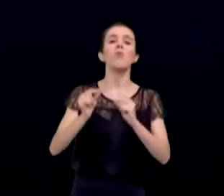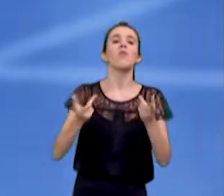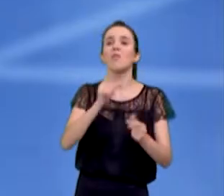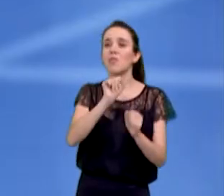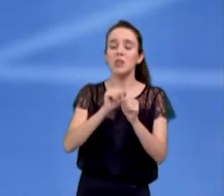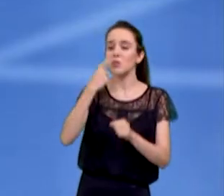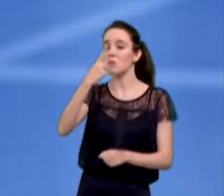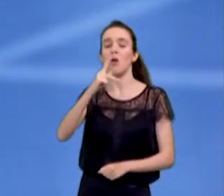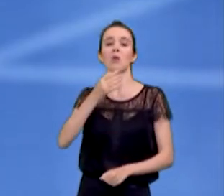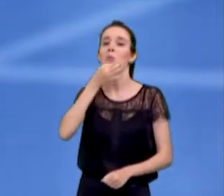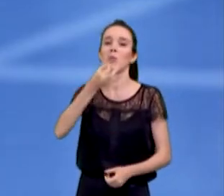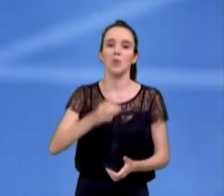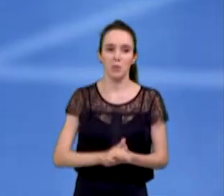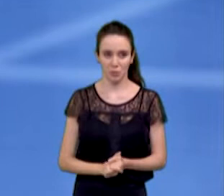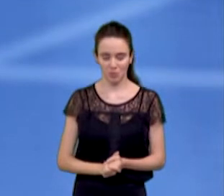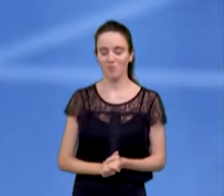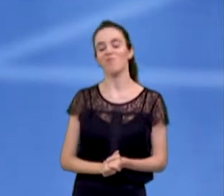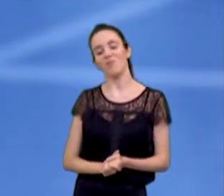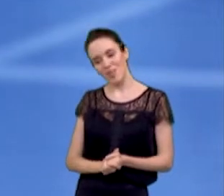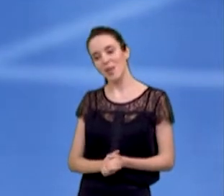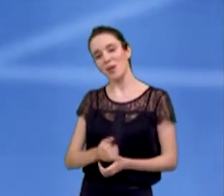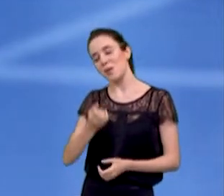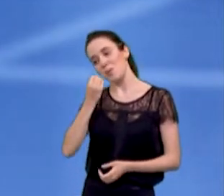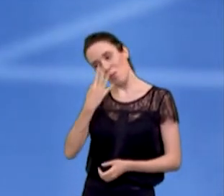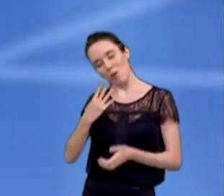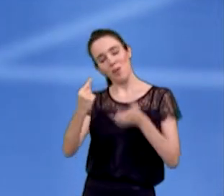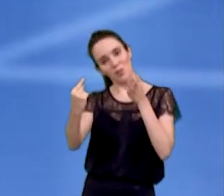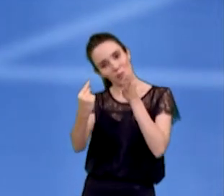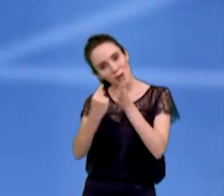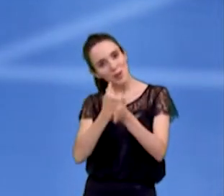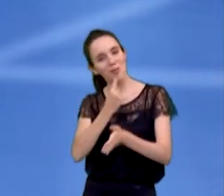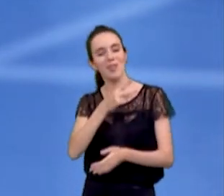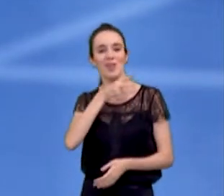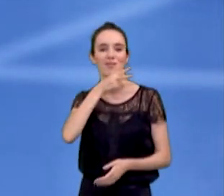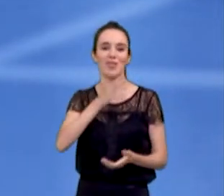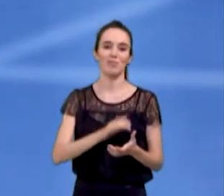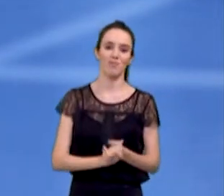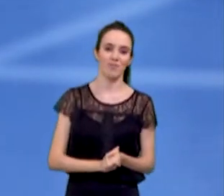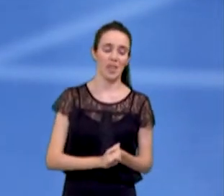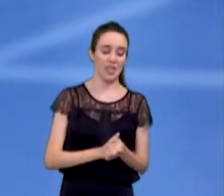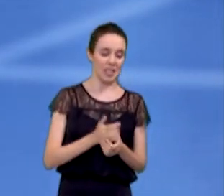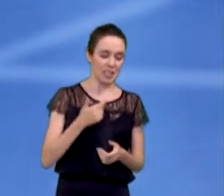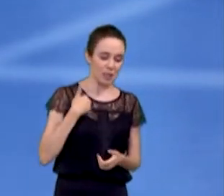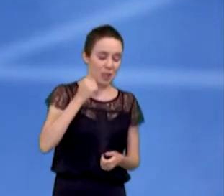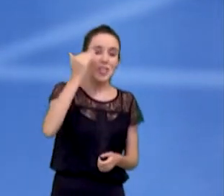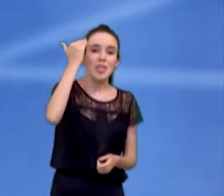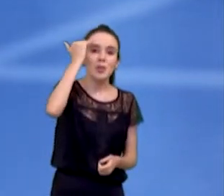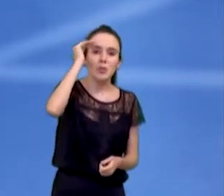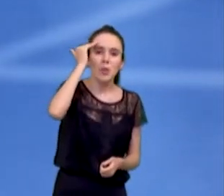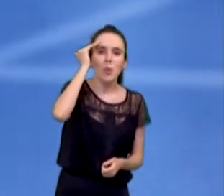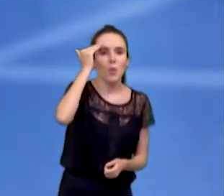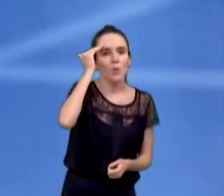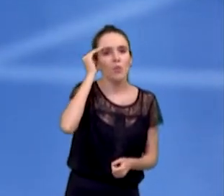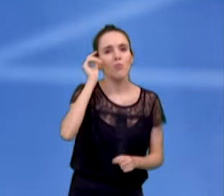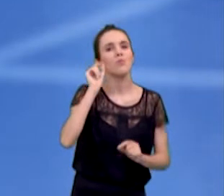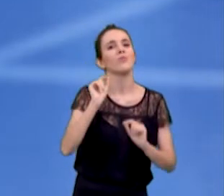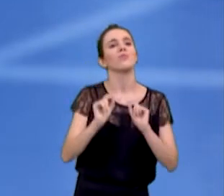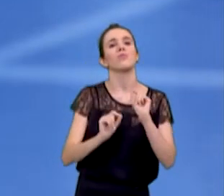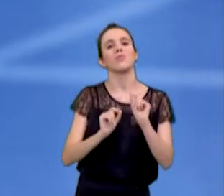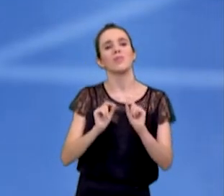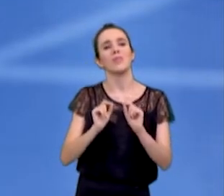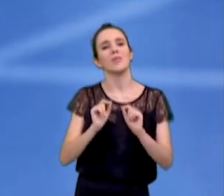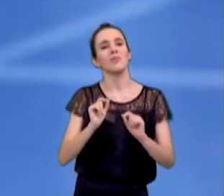candidato. Bom, Wagner, boa pergunta. Eu acho que é um momento muito importante. Primeiro para entender que a gente...